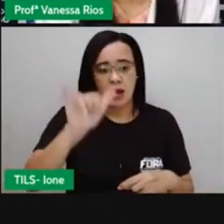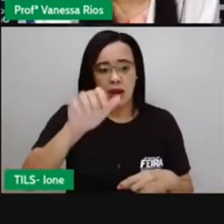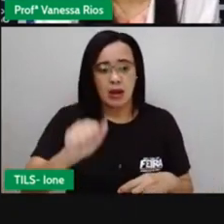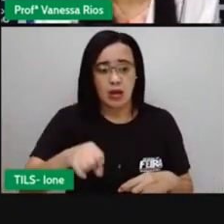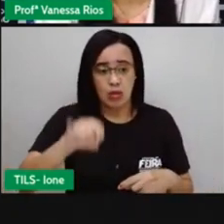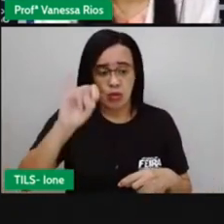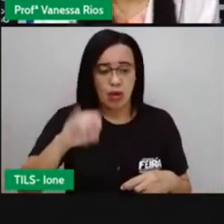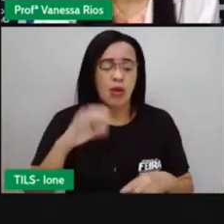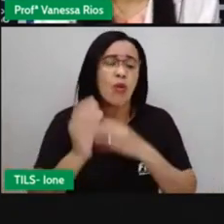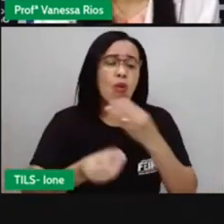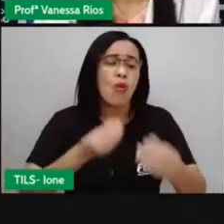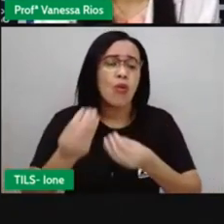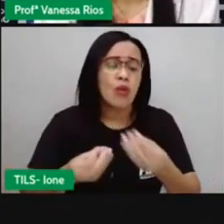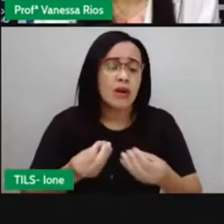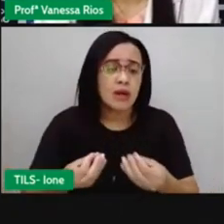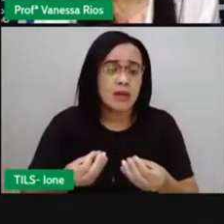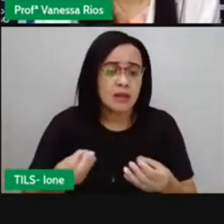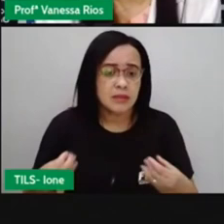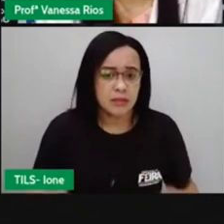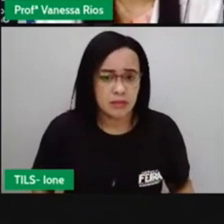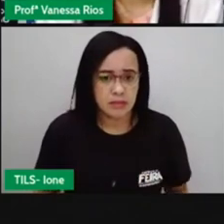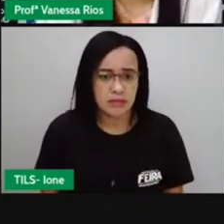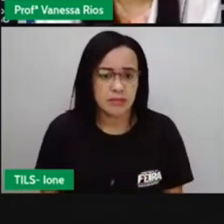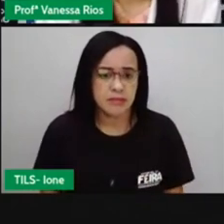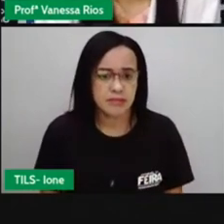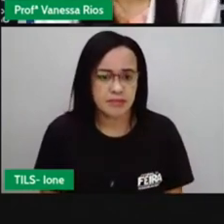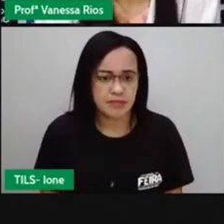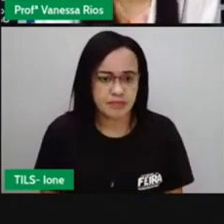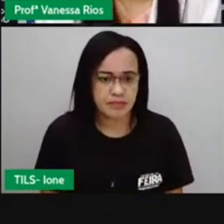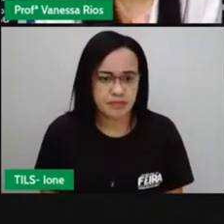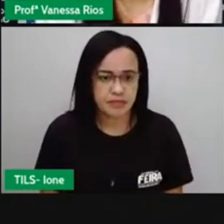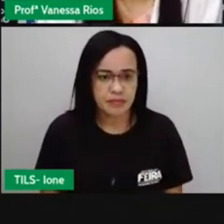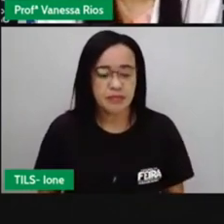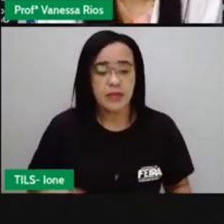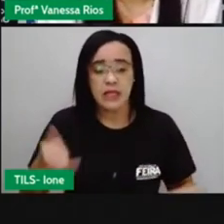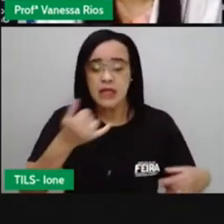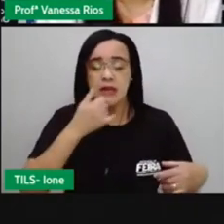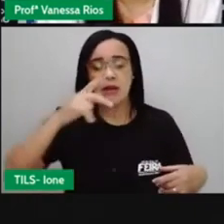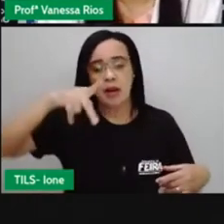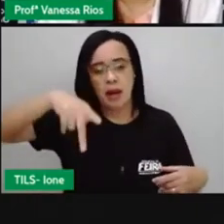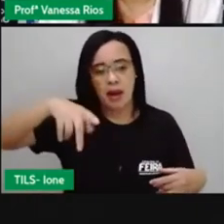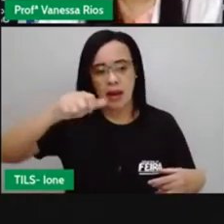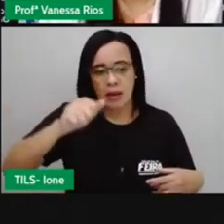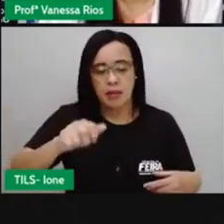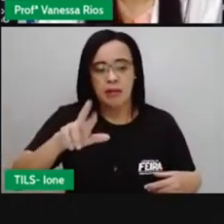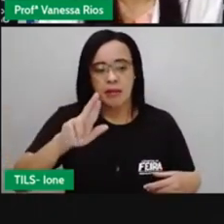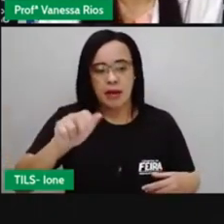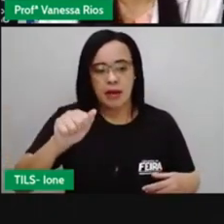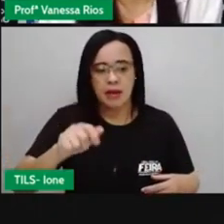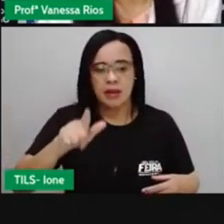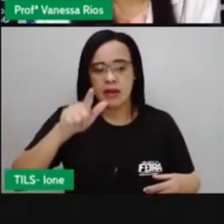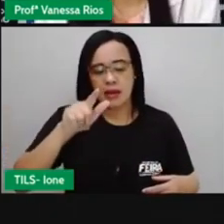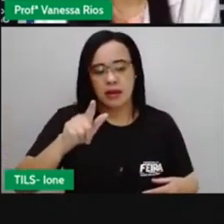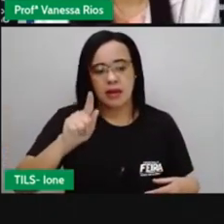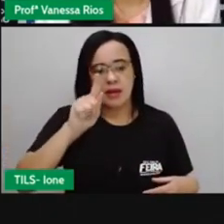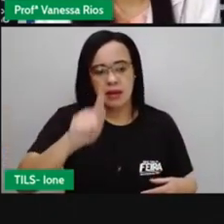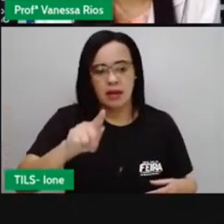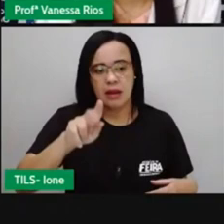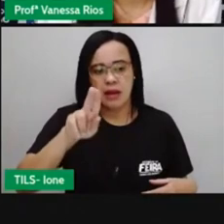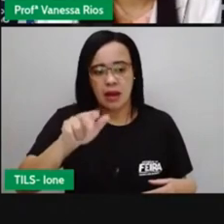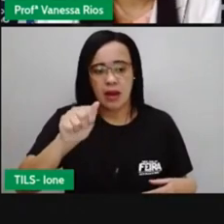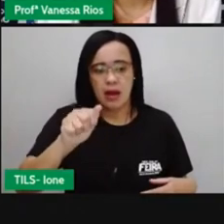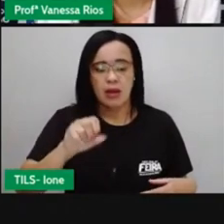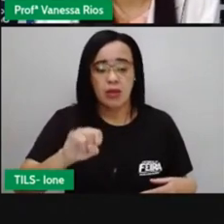se viu aí nos militares, né, pessoas importantes e que teriam, né, esse poder e essa